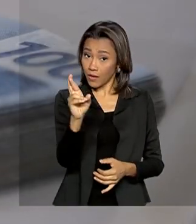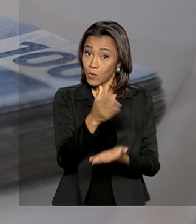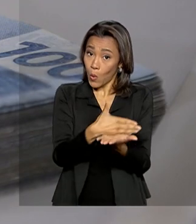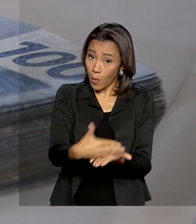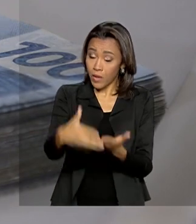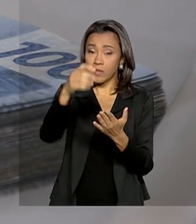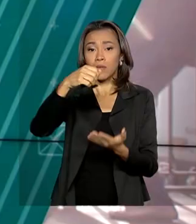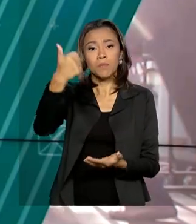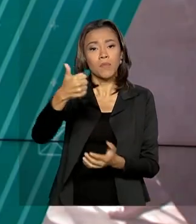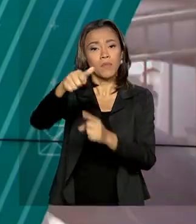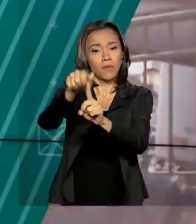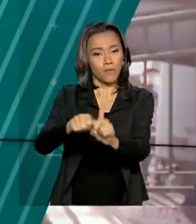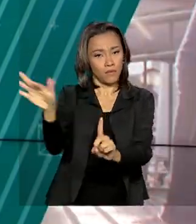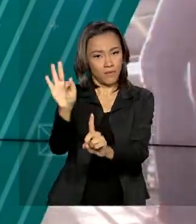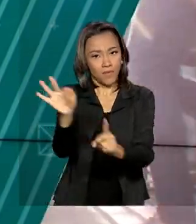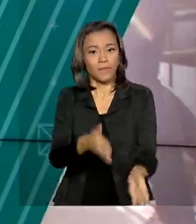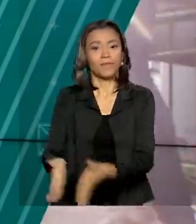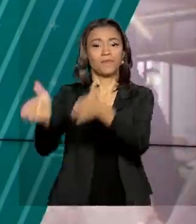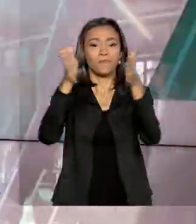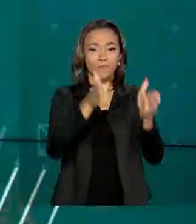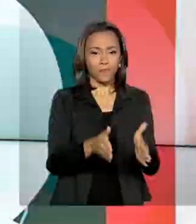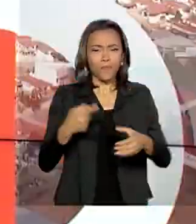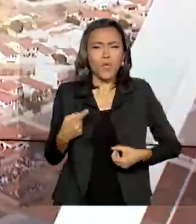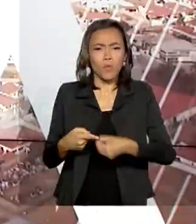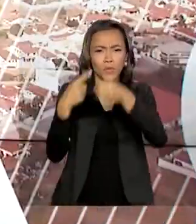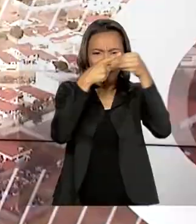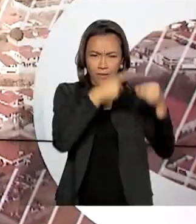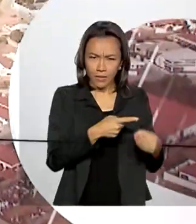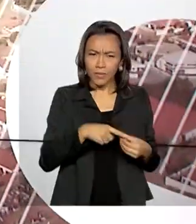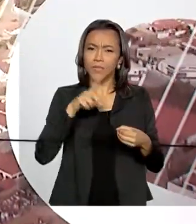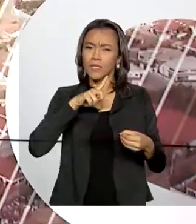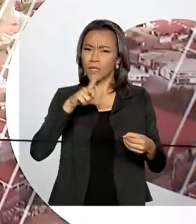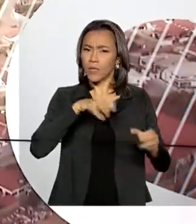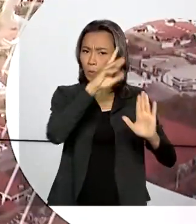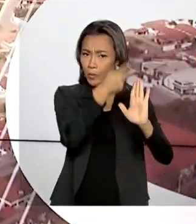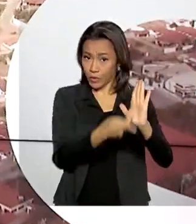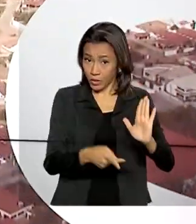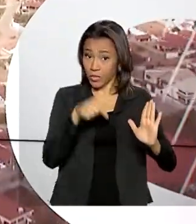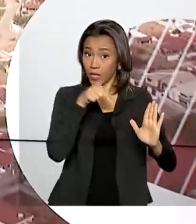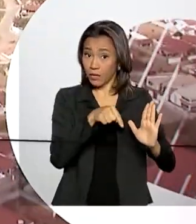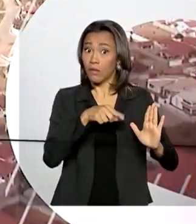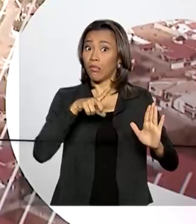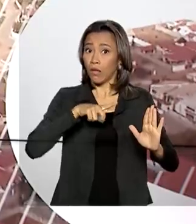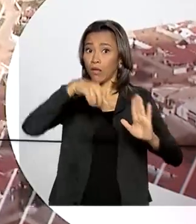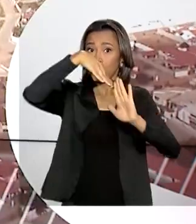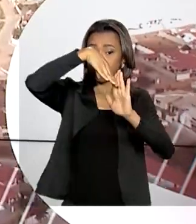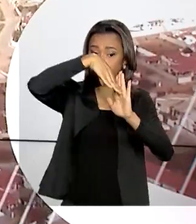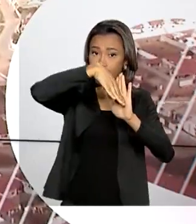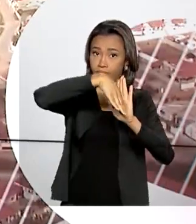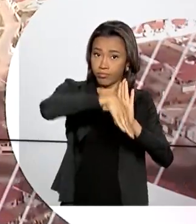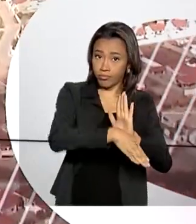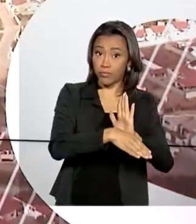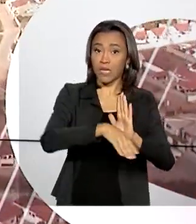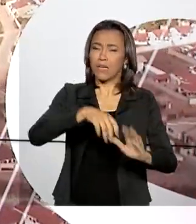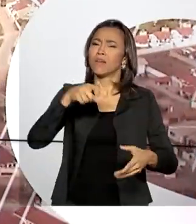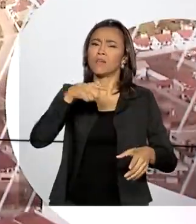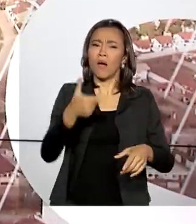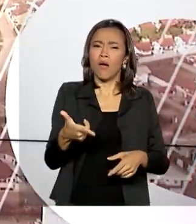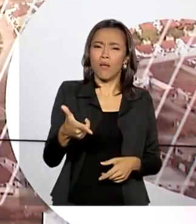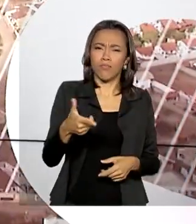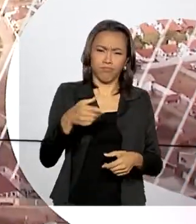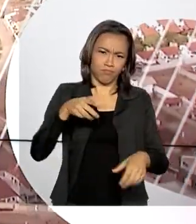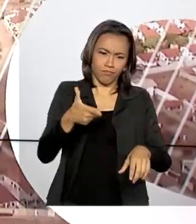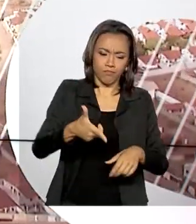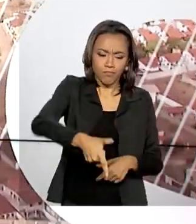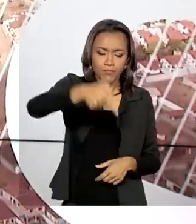1º de fevereiro. Municípios que recebem o projeto Em Frente Brasil registram queda nos homicídios e roubos. E